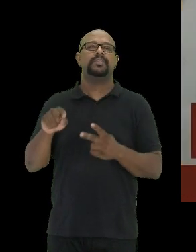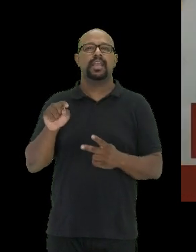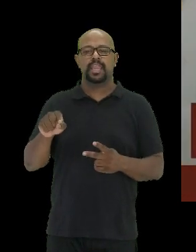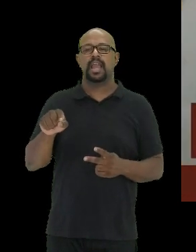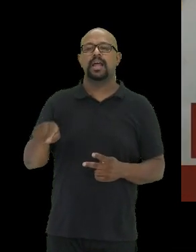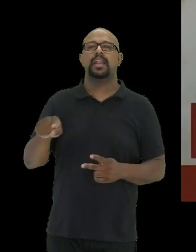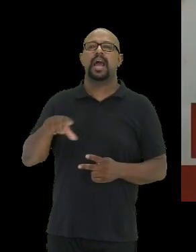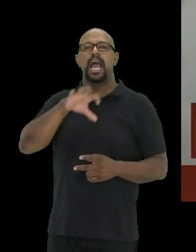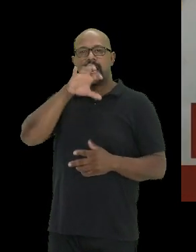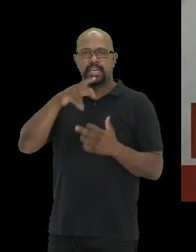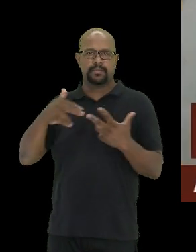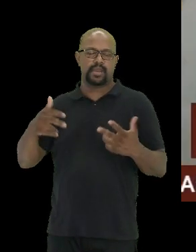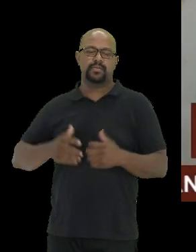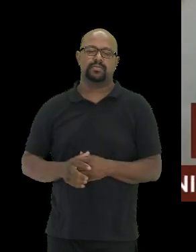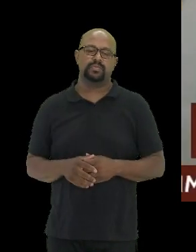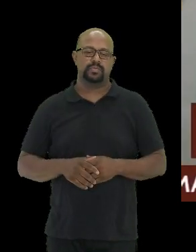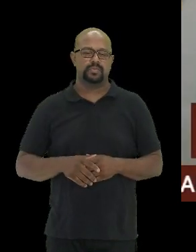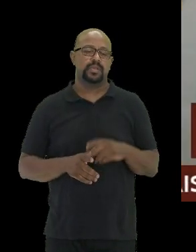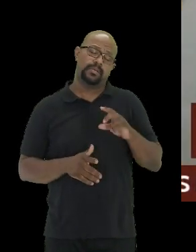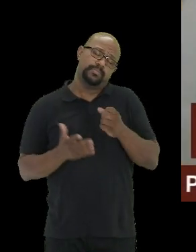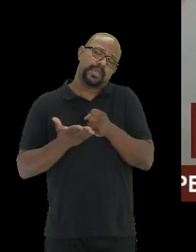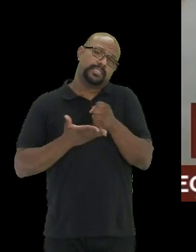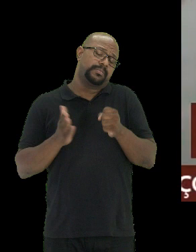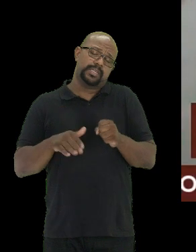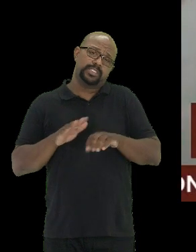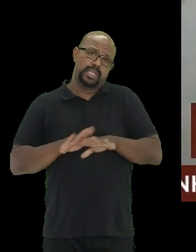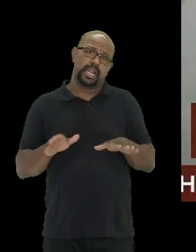espécie. Bom, basicamente era isso,